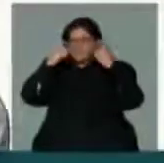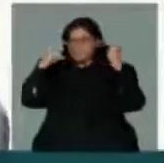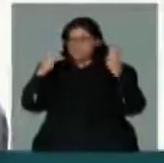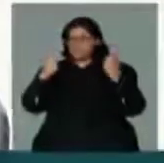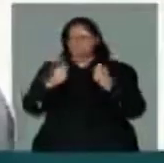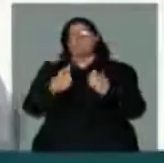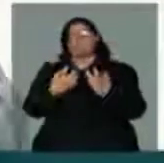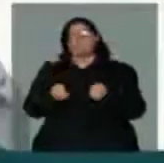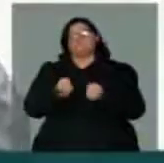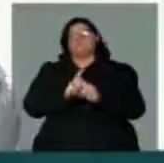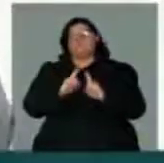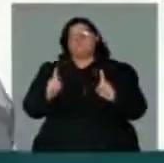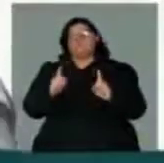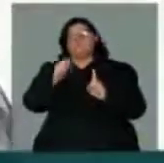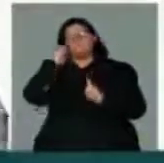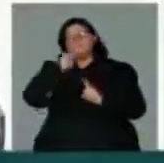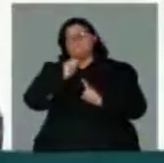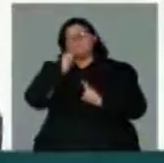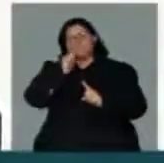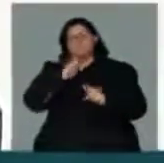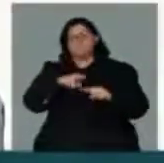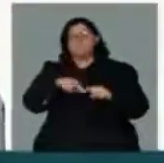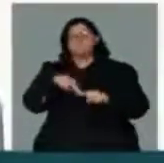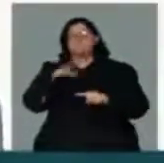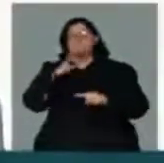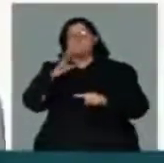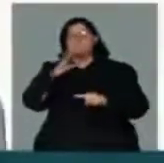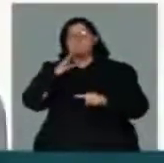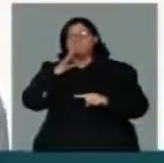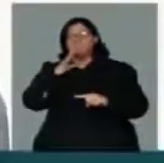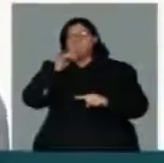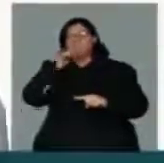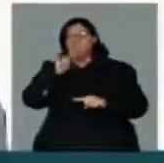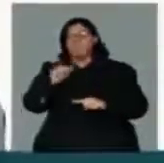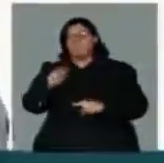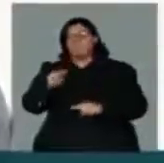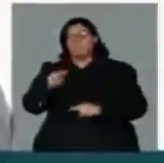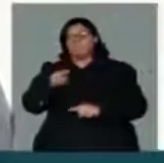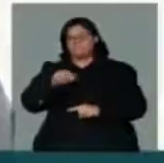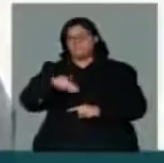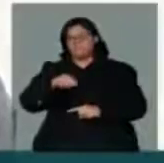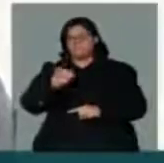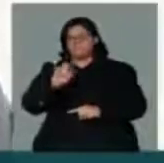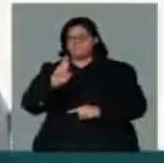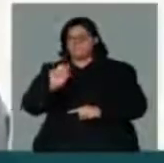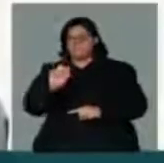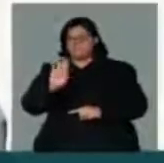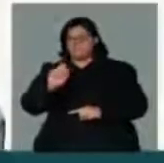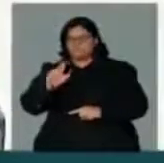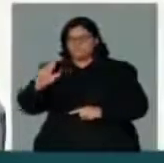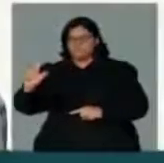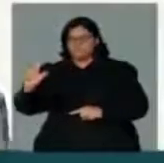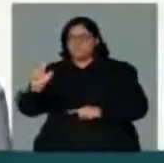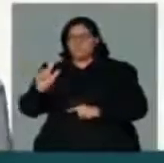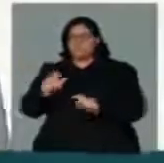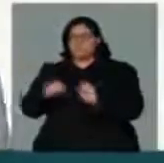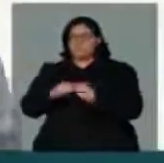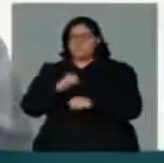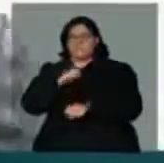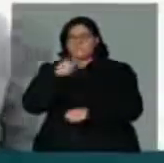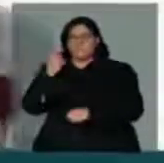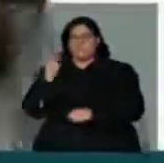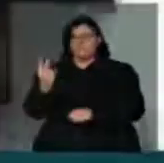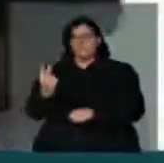data que ficou conhecida por causa do assassinato das irmãs Mirabal, em 1960, na República Dominicana. Obrigada,